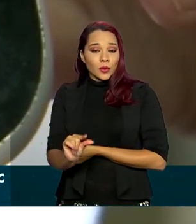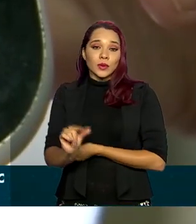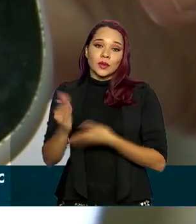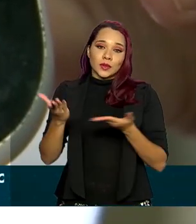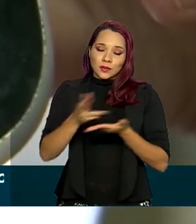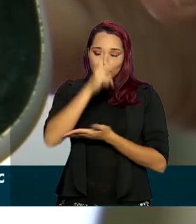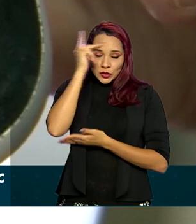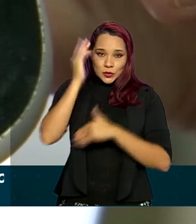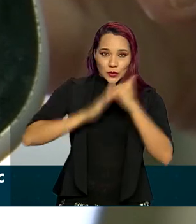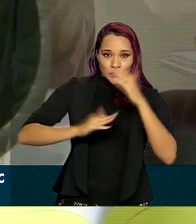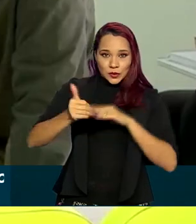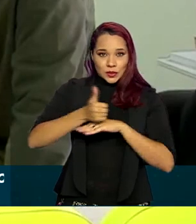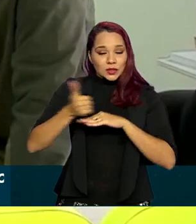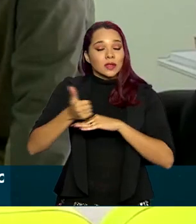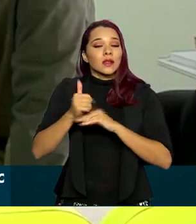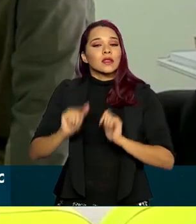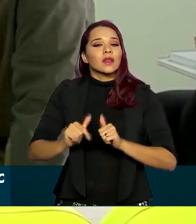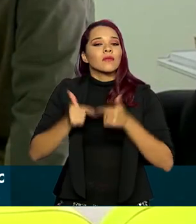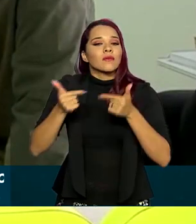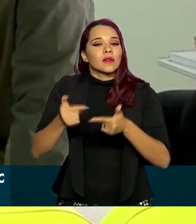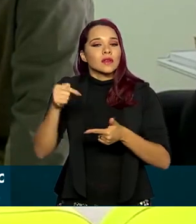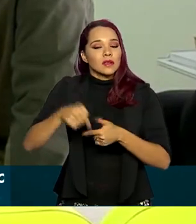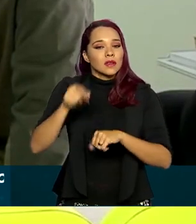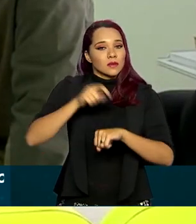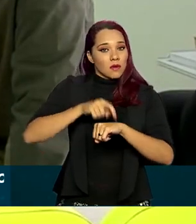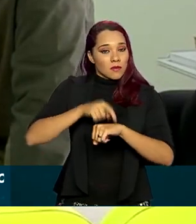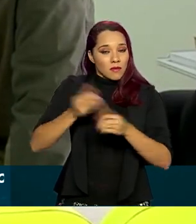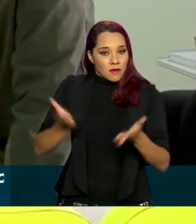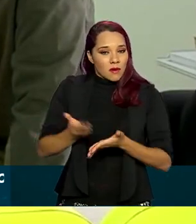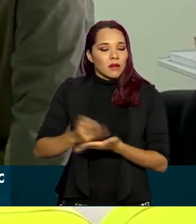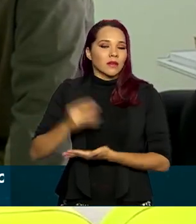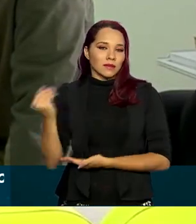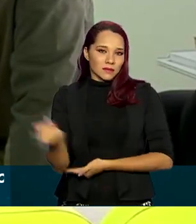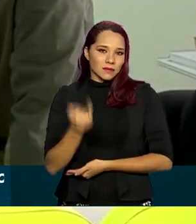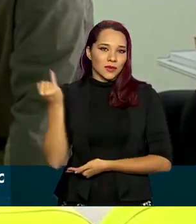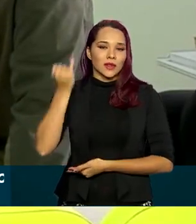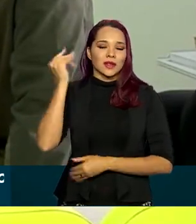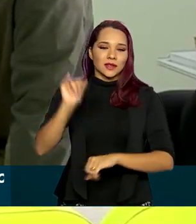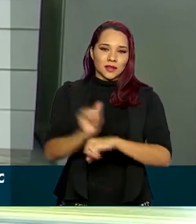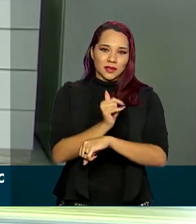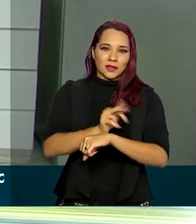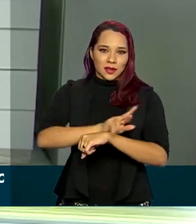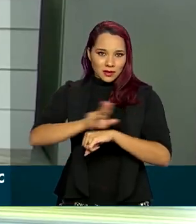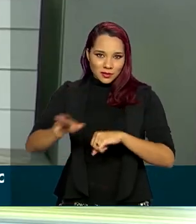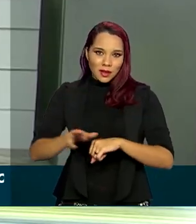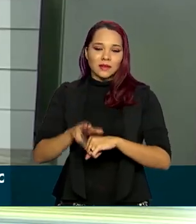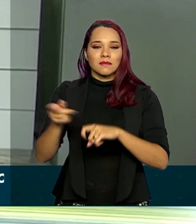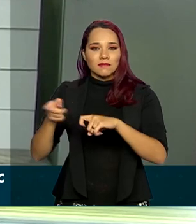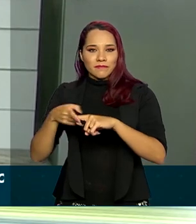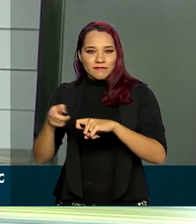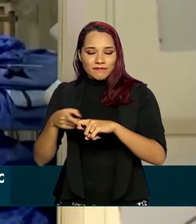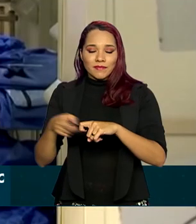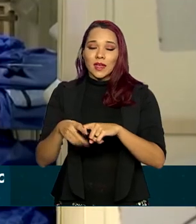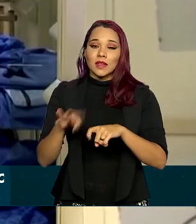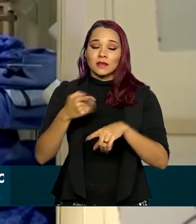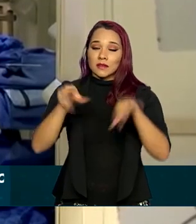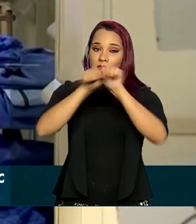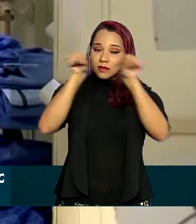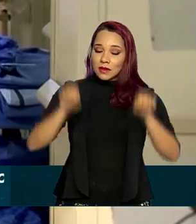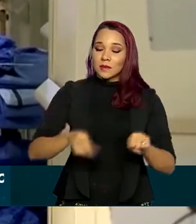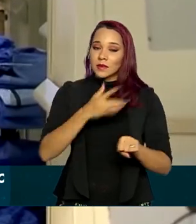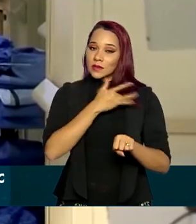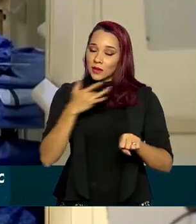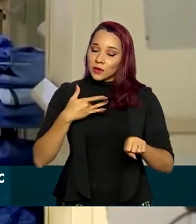especialistas defendem que, nesse momento, ela é uma importante ferramenta para os médicos, sistema de